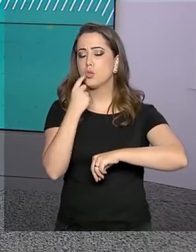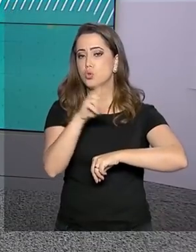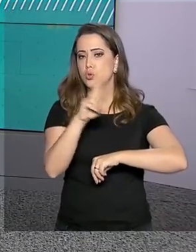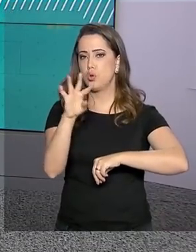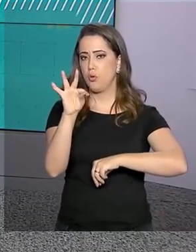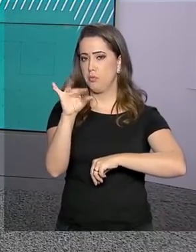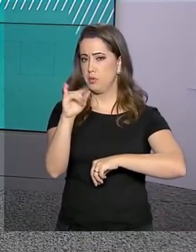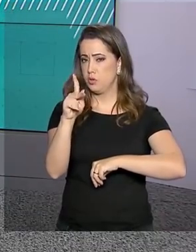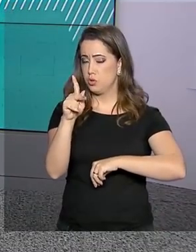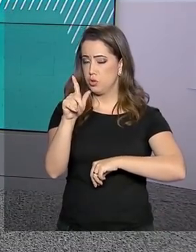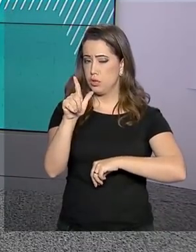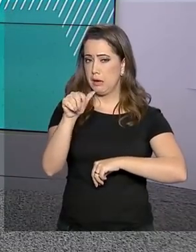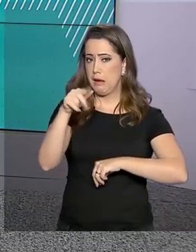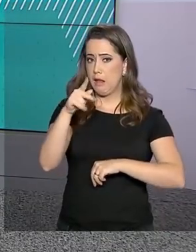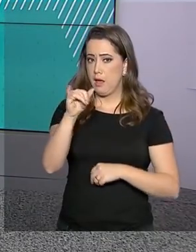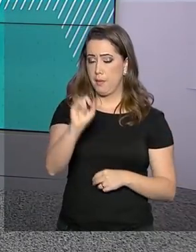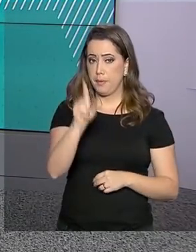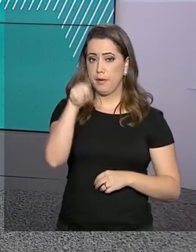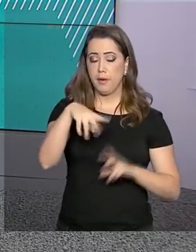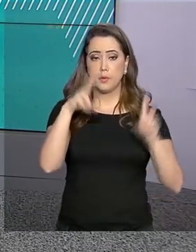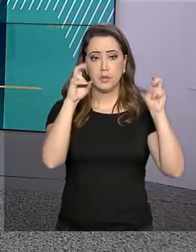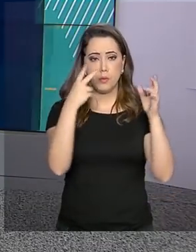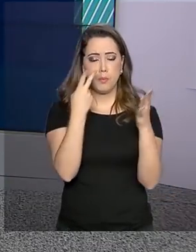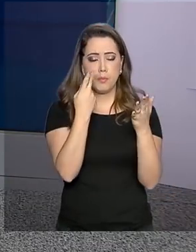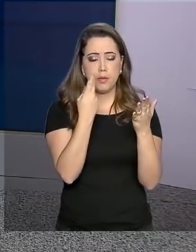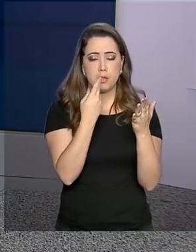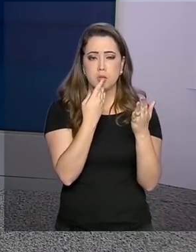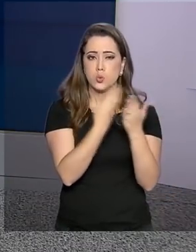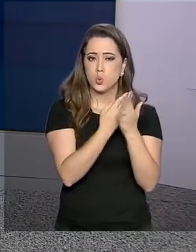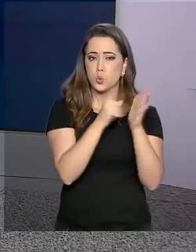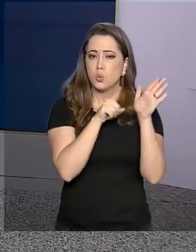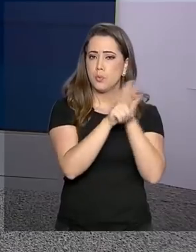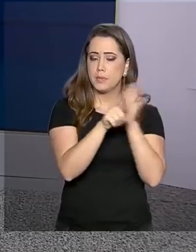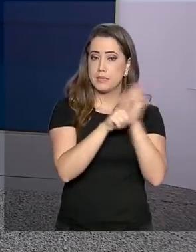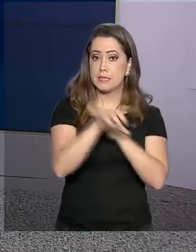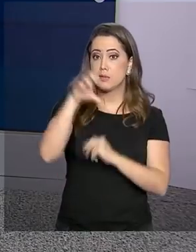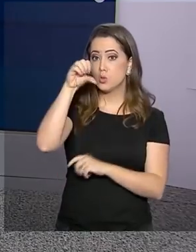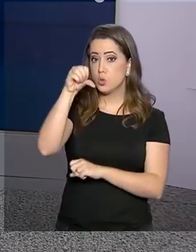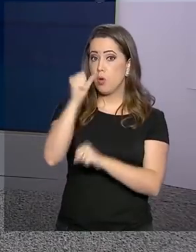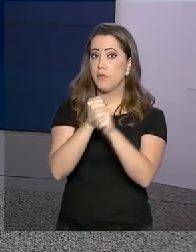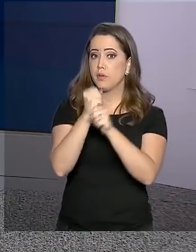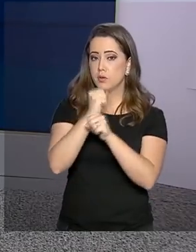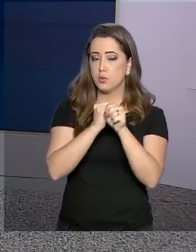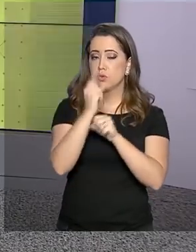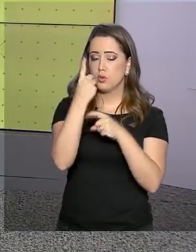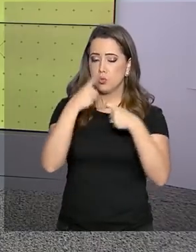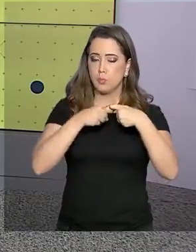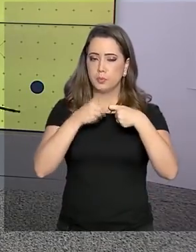temporário para a pele humana é o tema de uma pesquisa de 9 anos de um médico brasileiro.